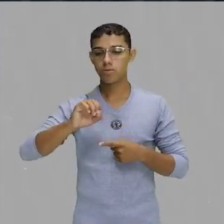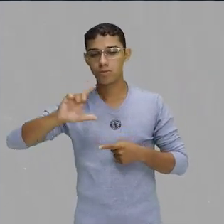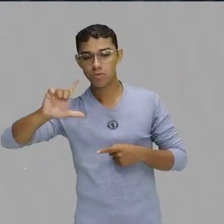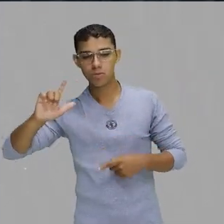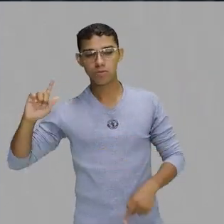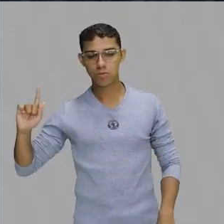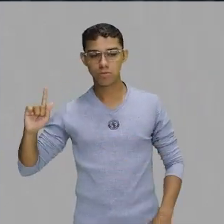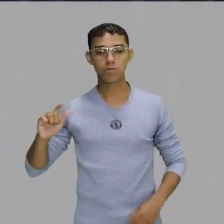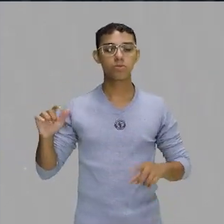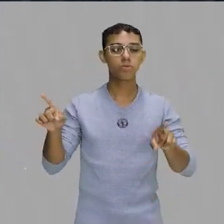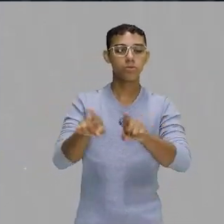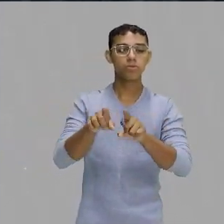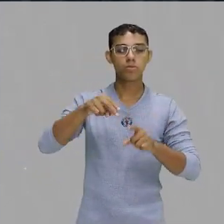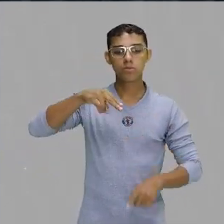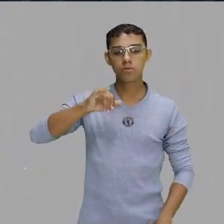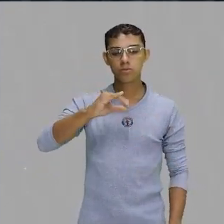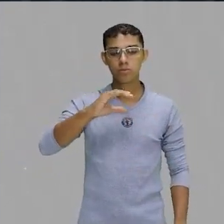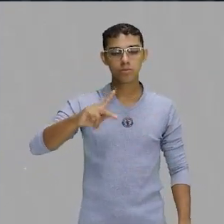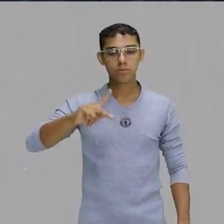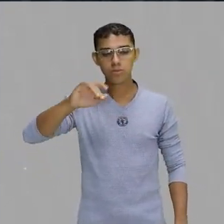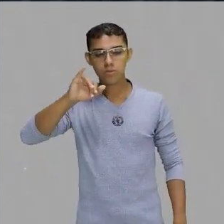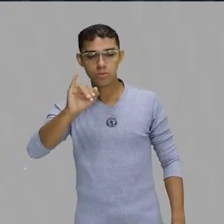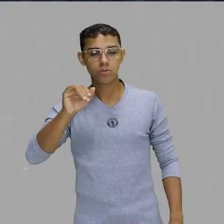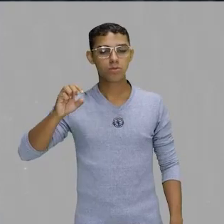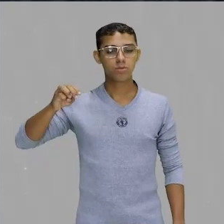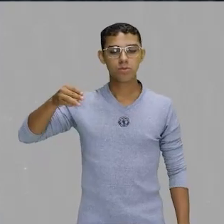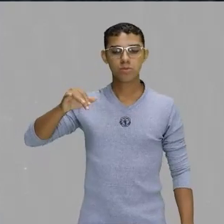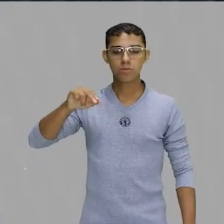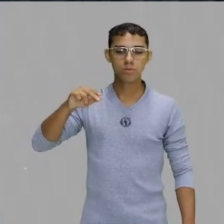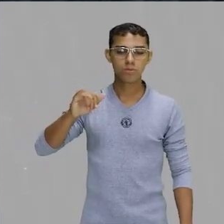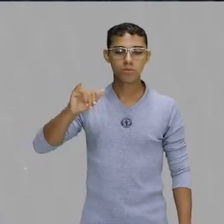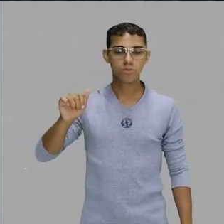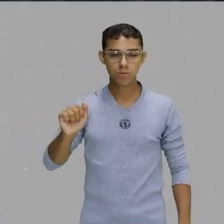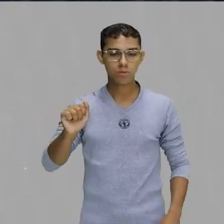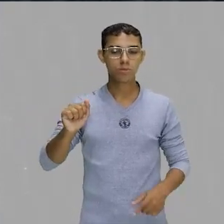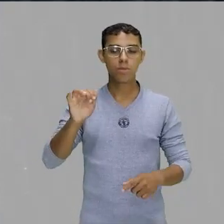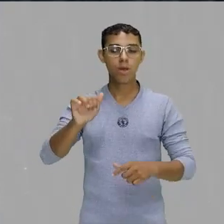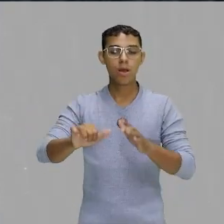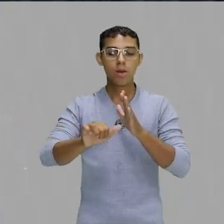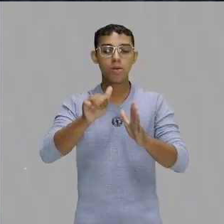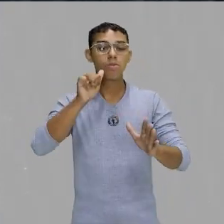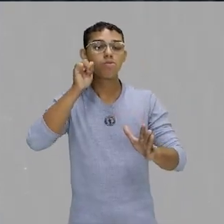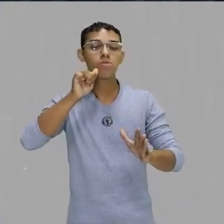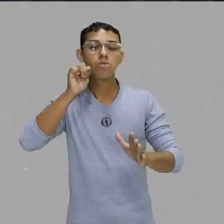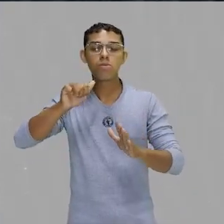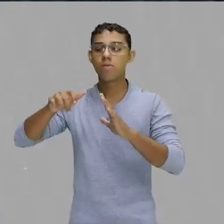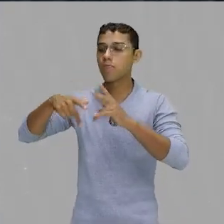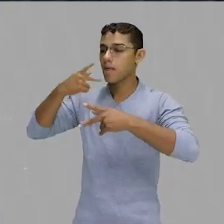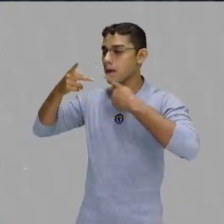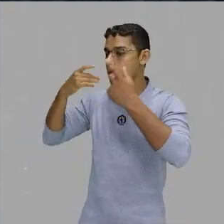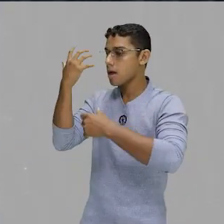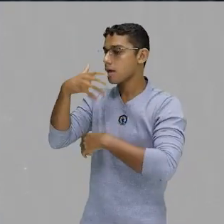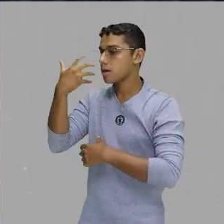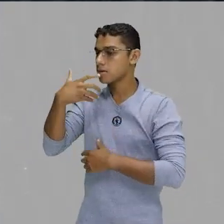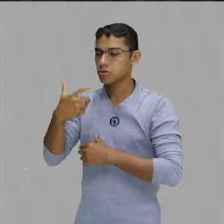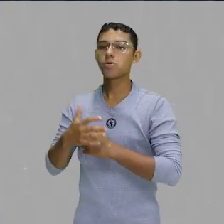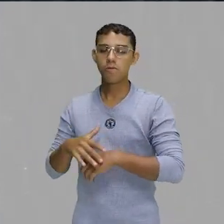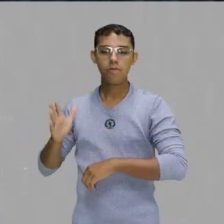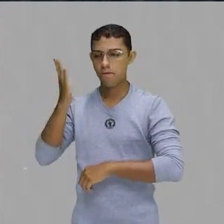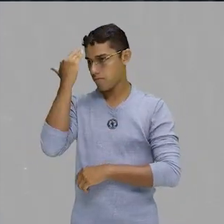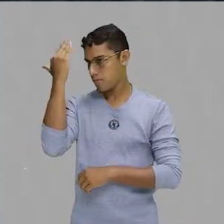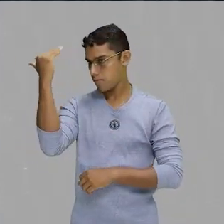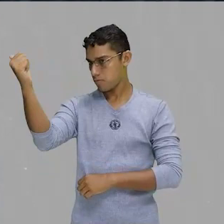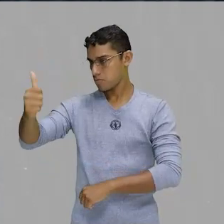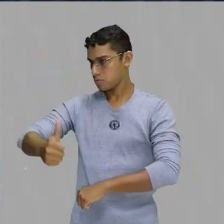no mundo do reggaeton. São as primeiras mulheres a cantar esse ritmo e estão estouradíssimas.